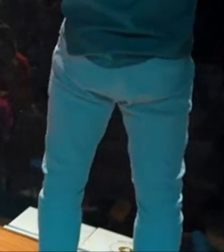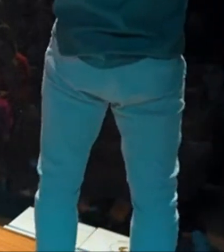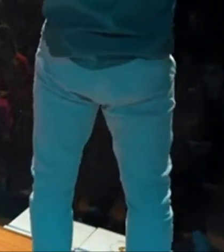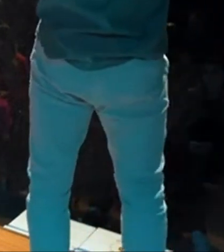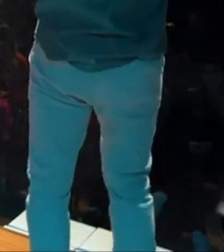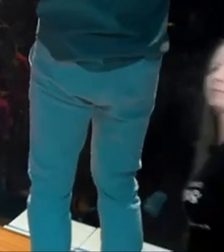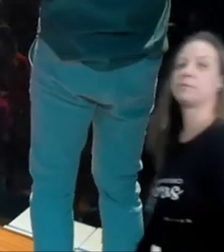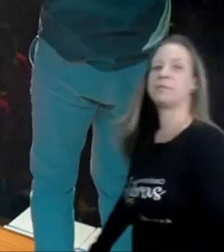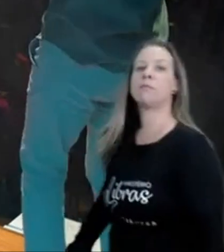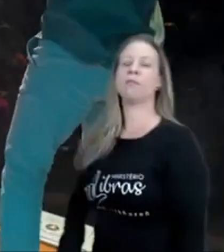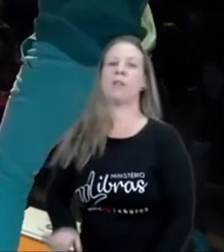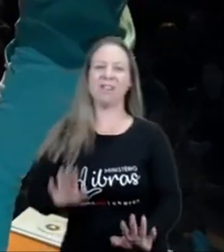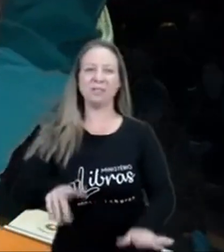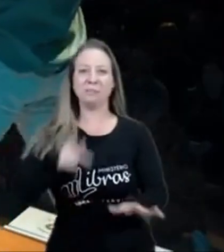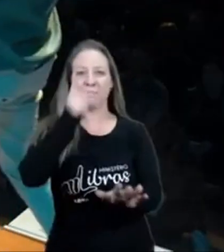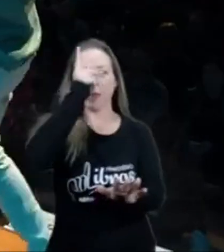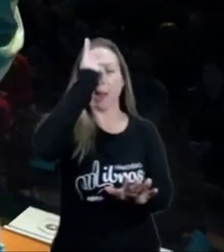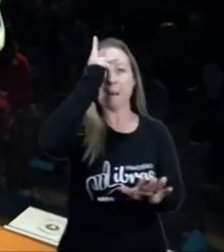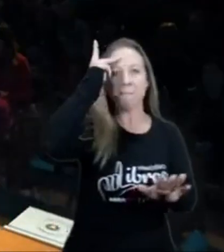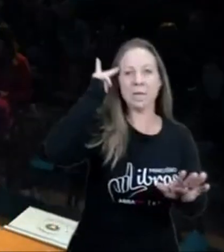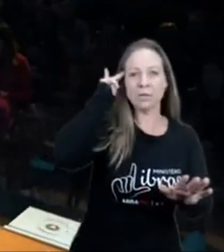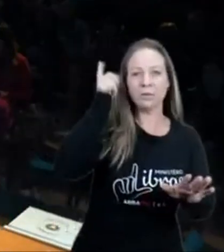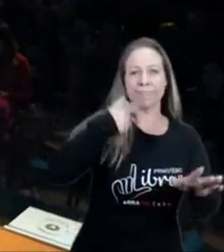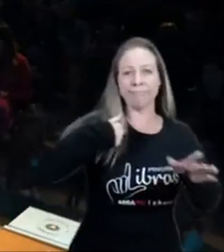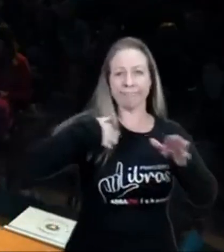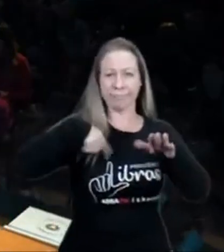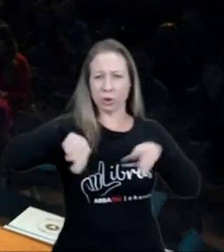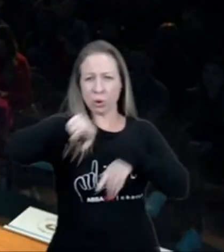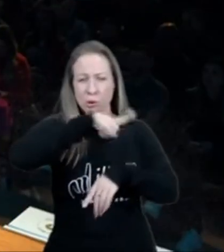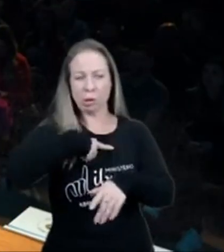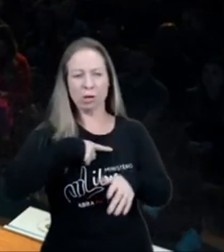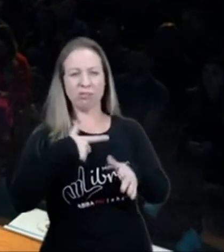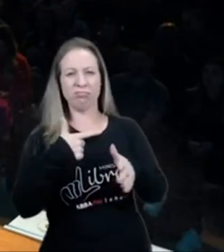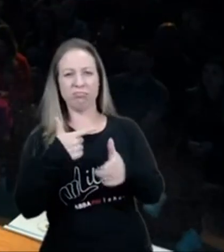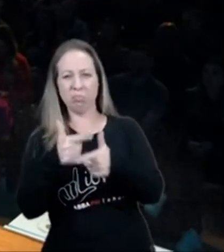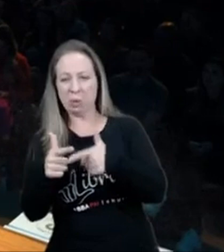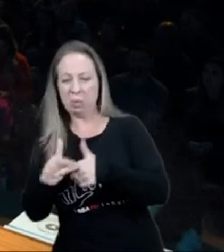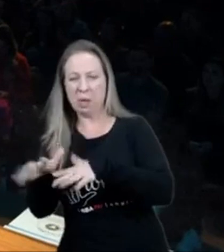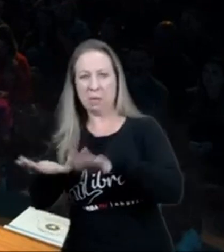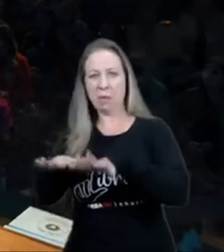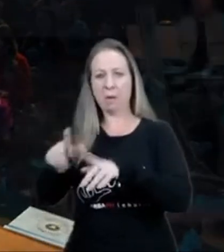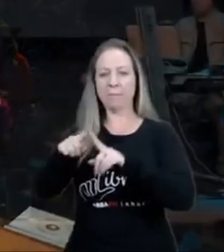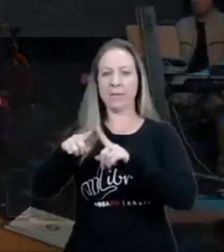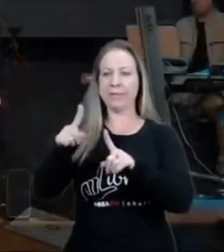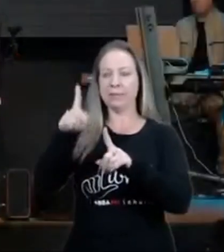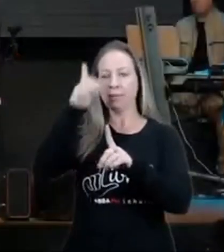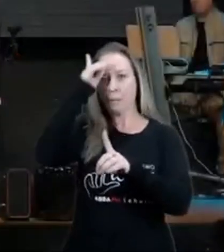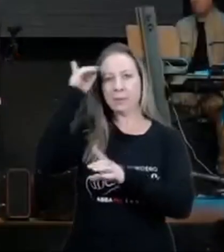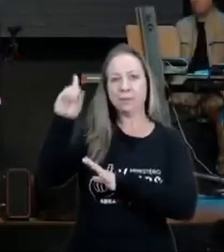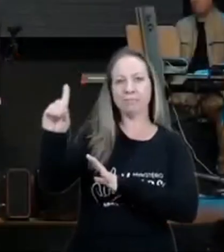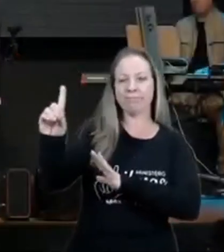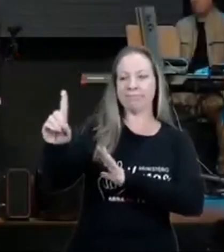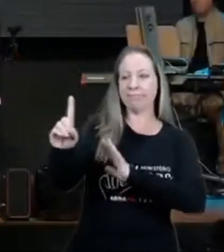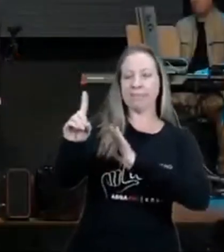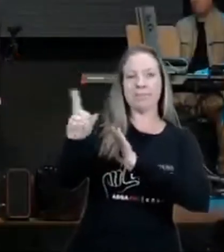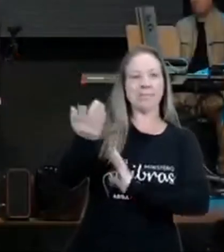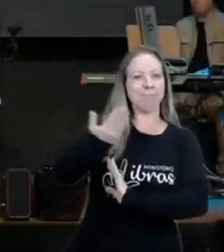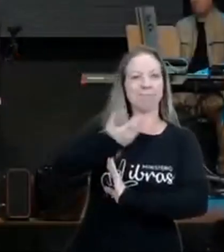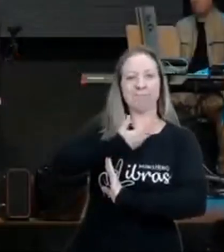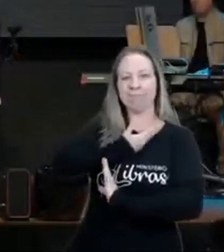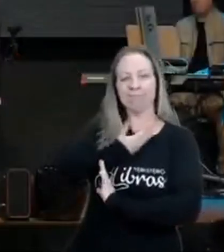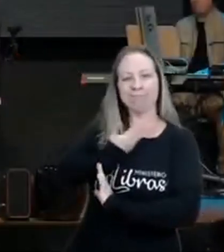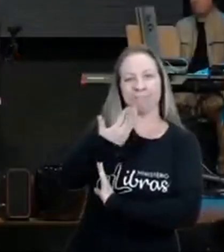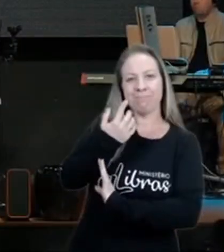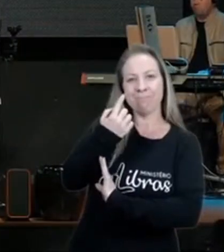e conseguem enxergar além do filtro do Instagram, são pessoas que conseguem enxergar além da